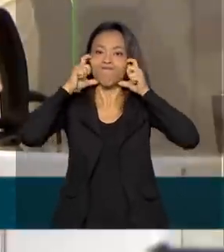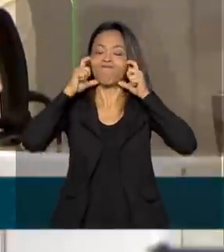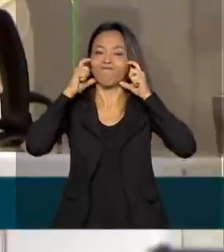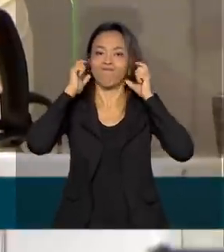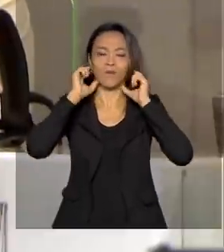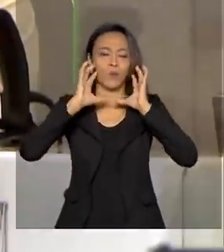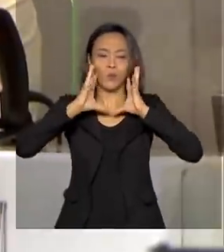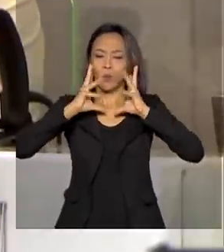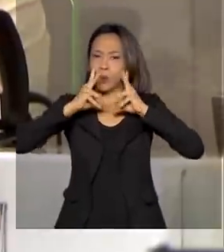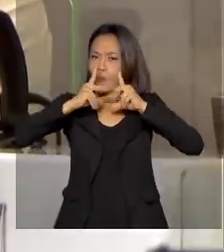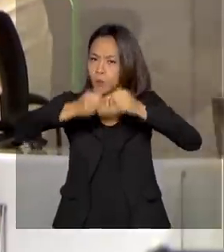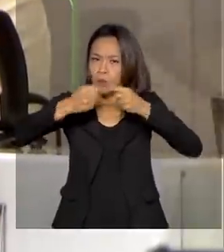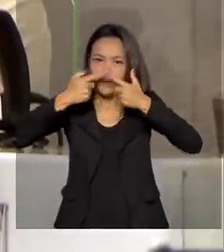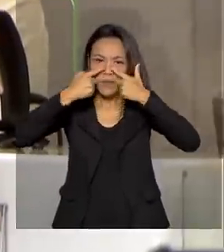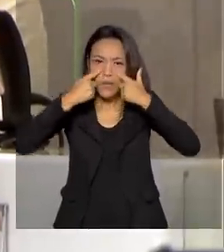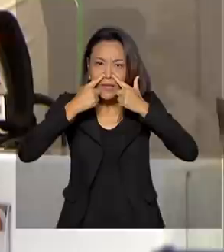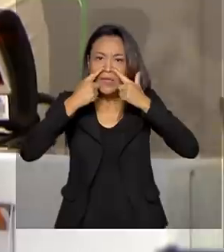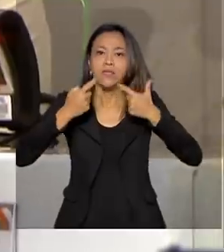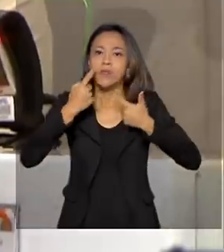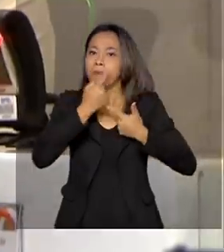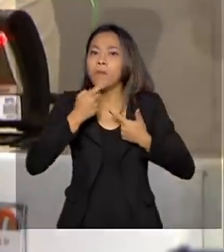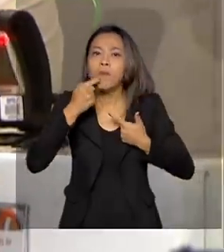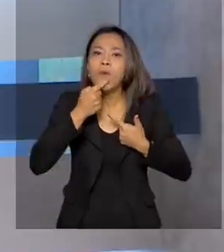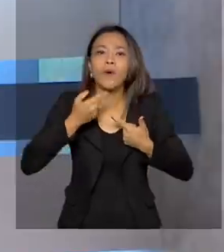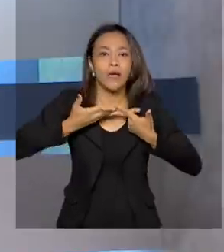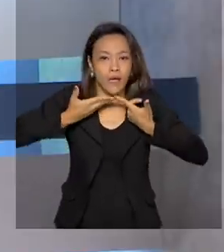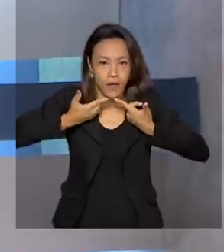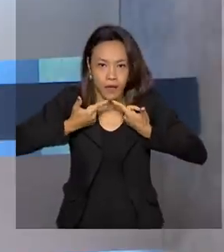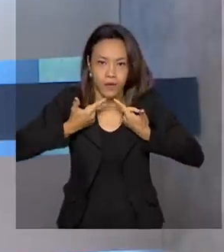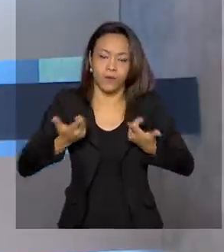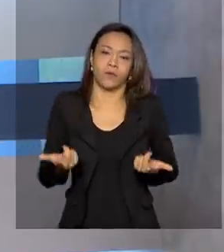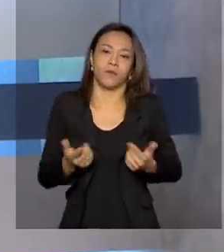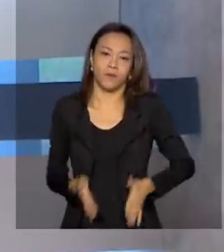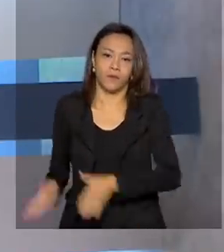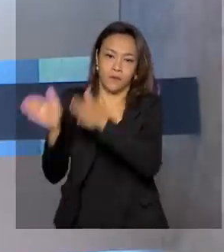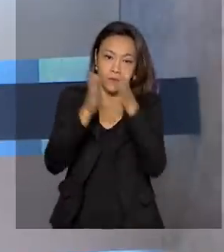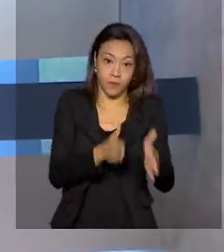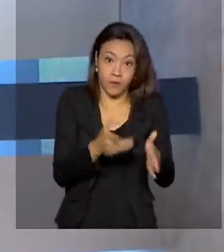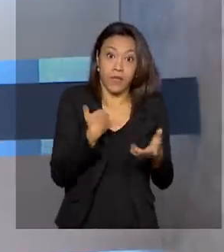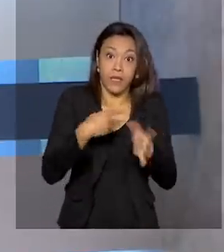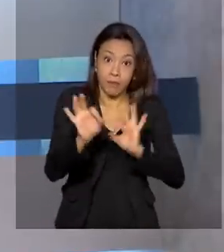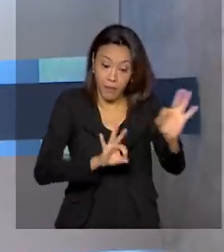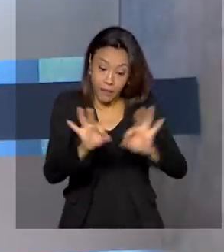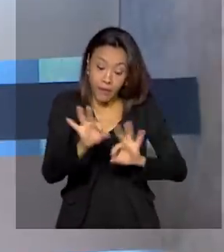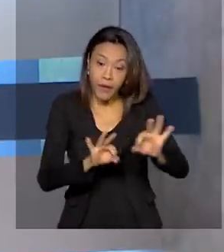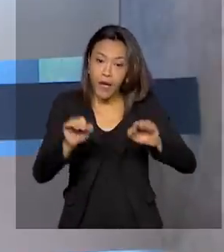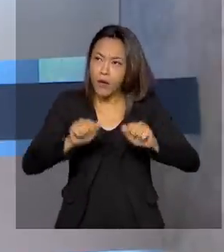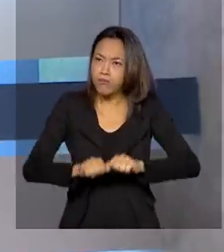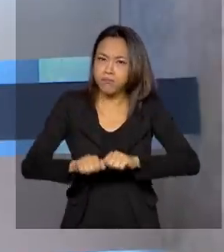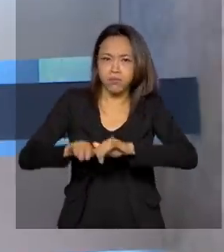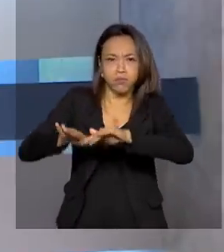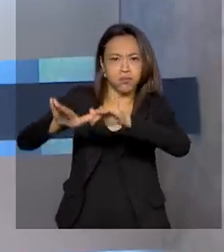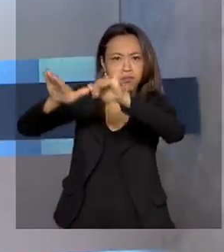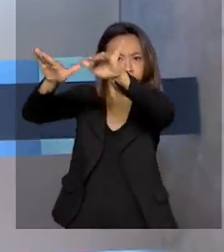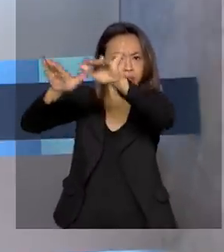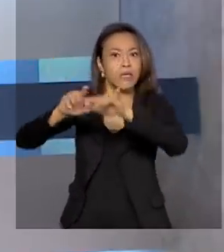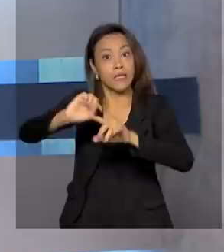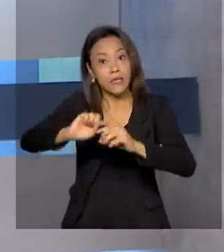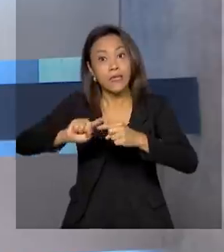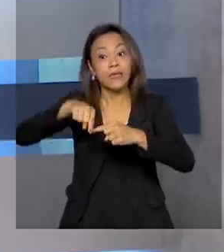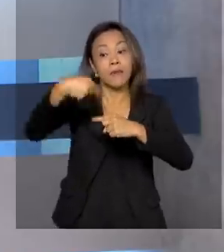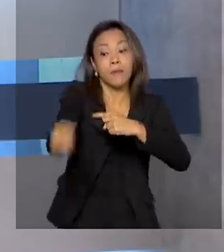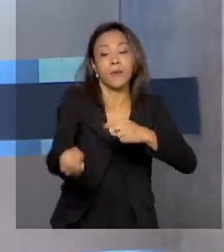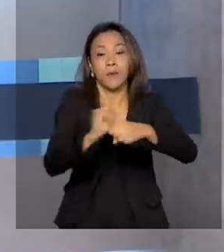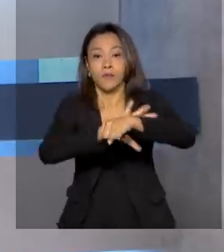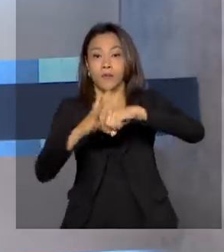tampando totalmente o nariz, boca e queixo. E para preparar o setor aéreo pós-pandemia, o governo federal vai